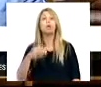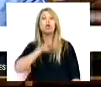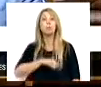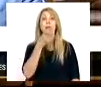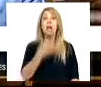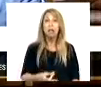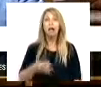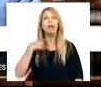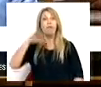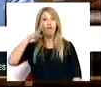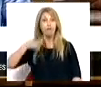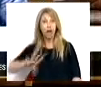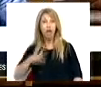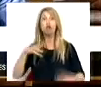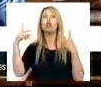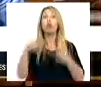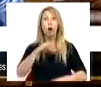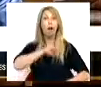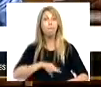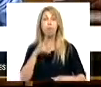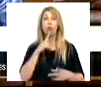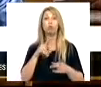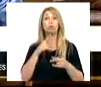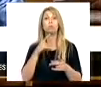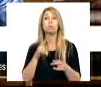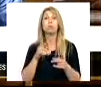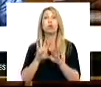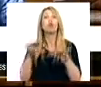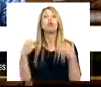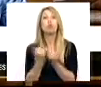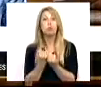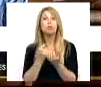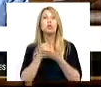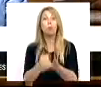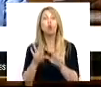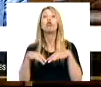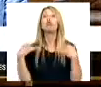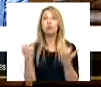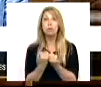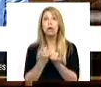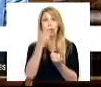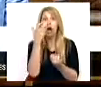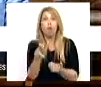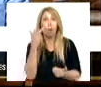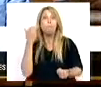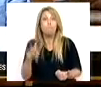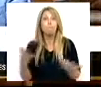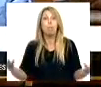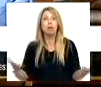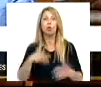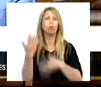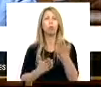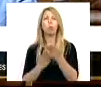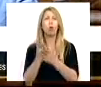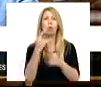no acesso aos apoios sociais e os cortes nos salários e nas reformas, contrastava com os recursos financeiros que continuaram a ser